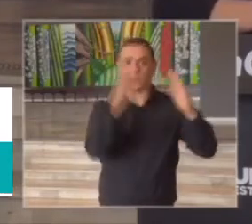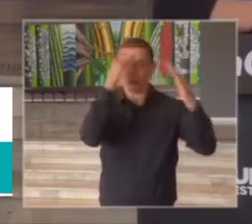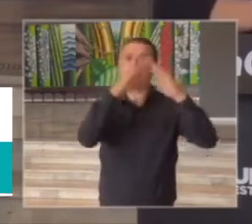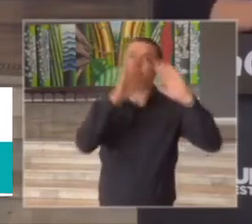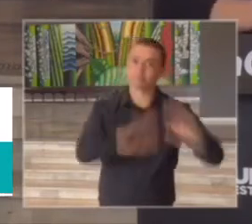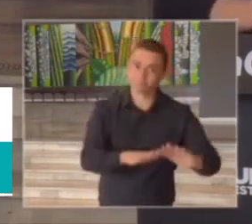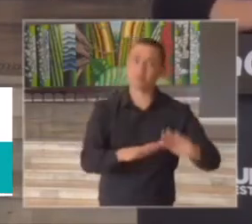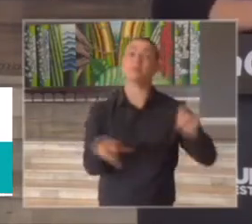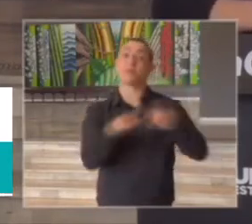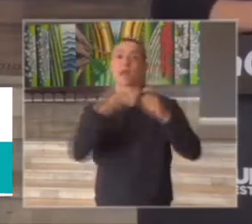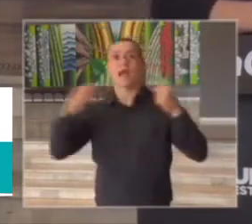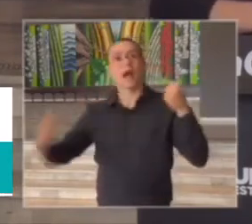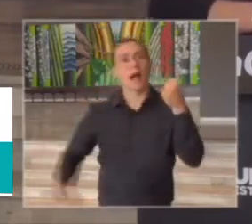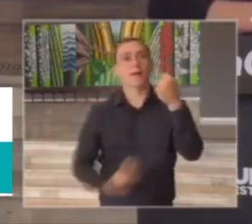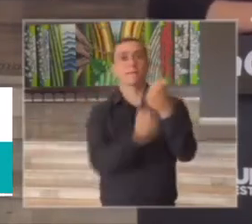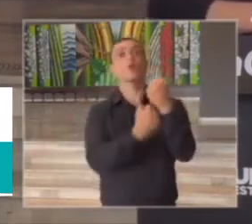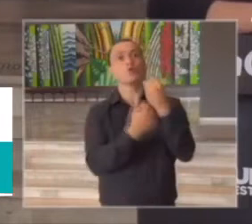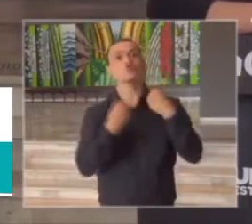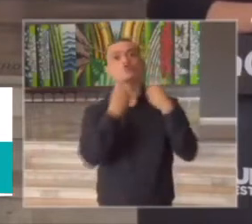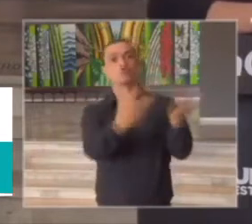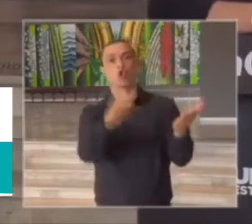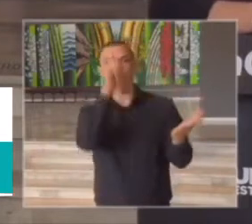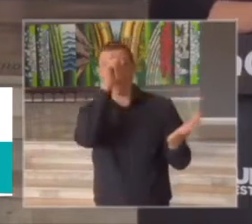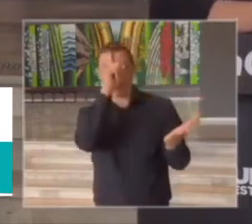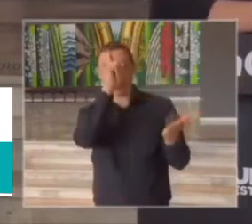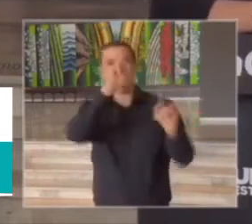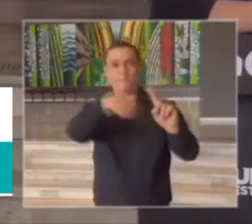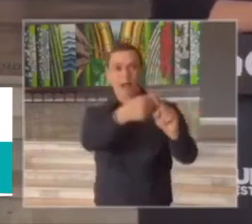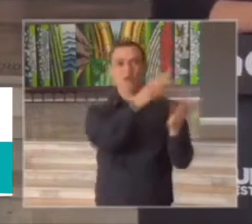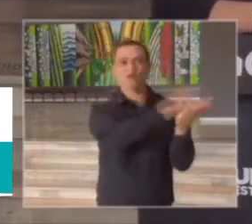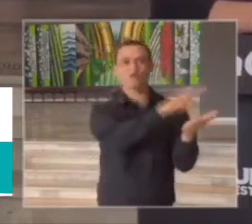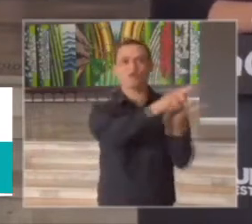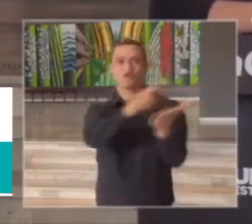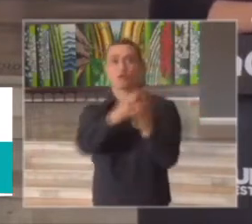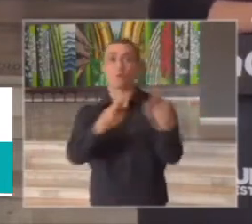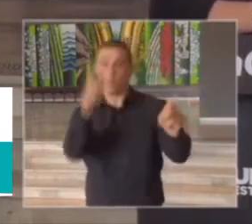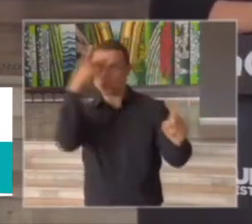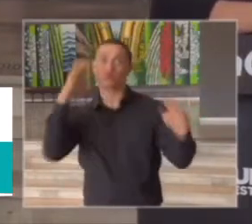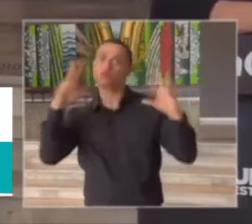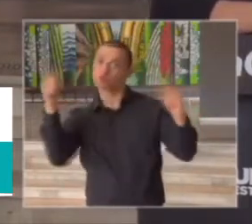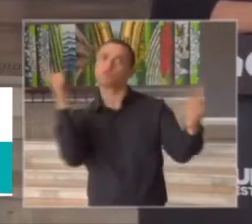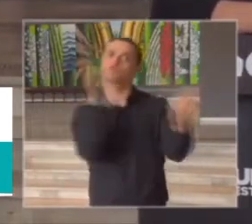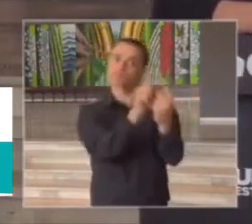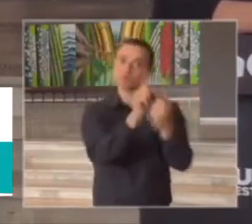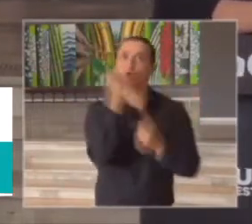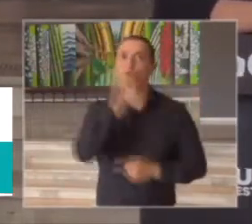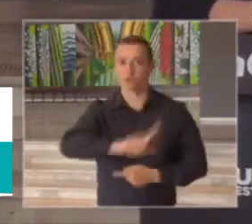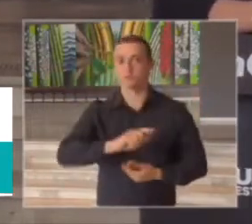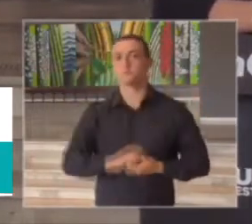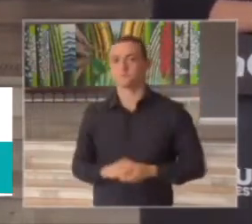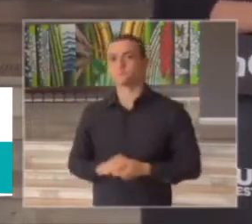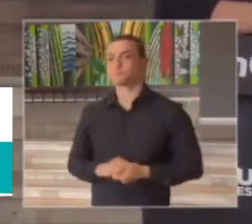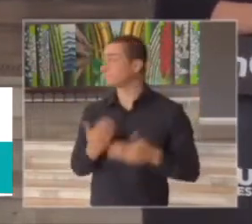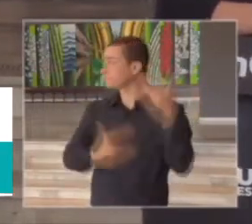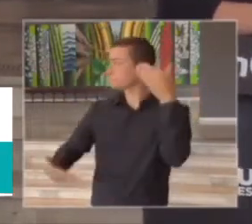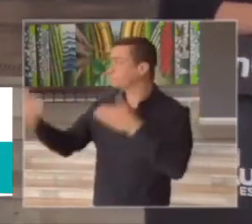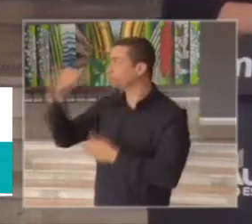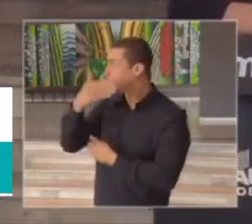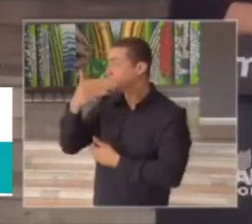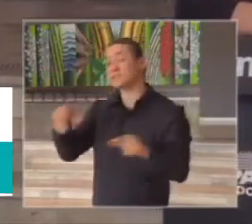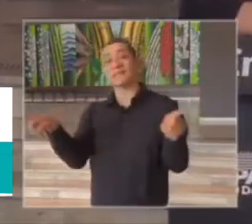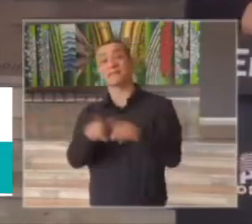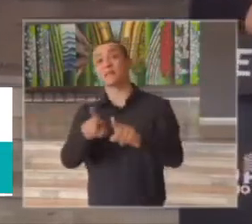passar por favor a mesma coisa no Vale do Ribeira nós tivemos uma variação de